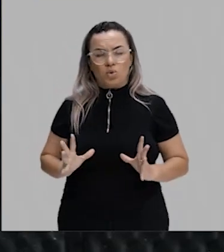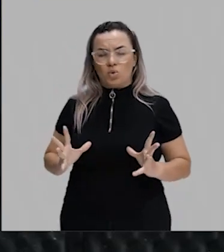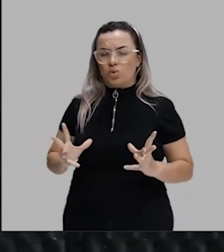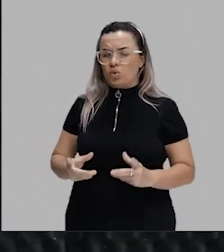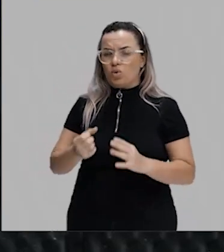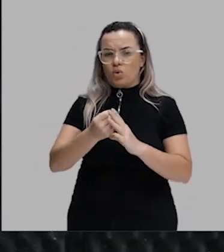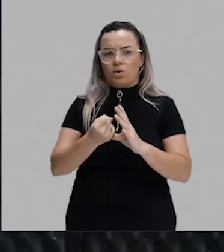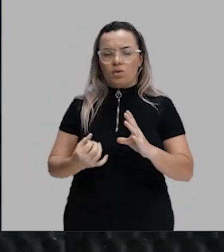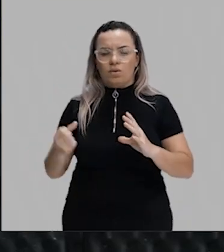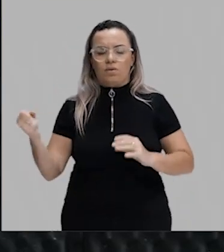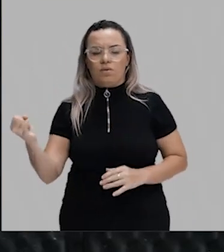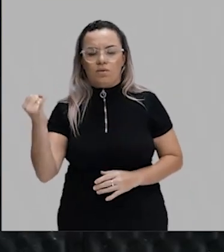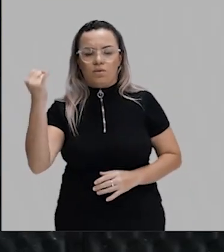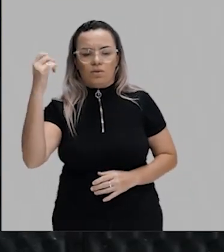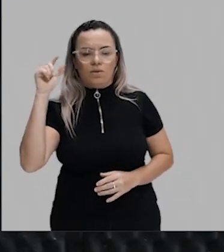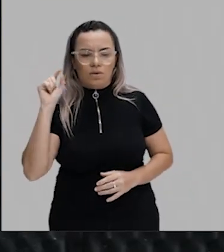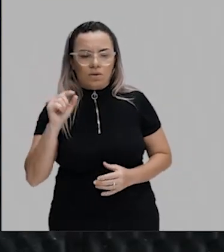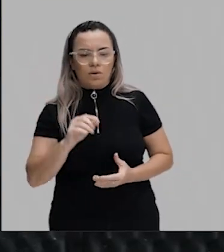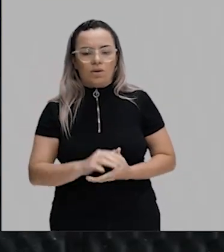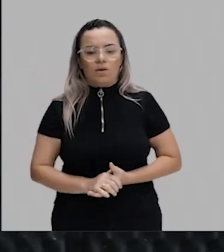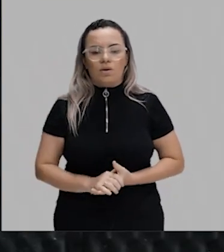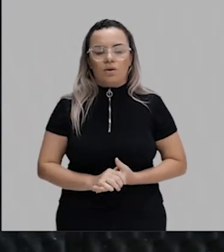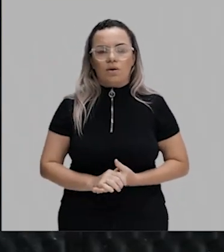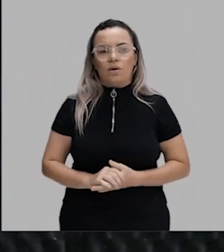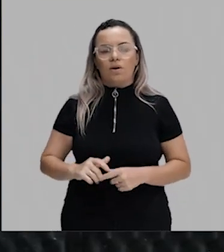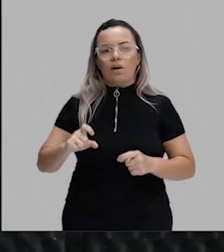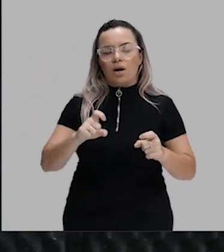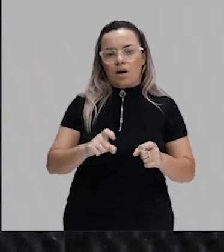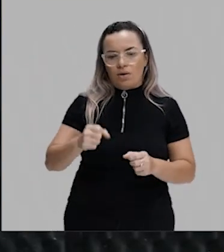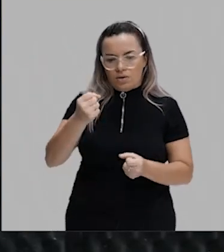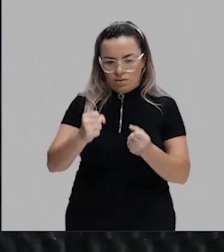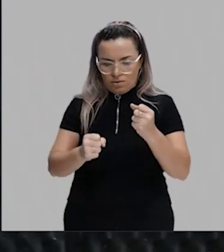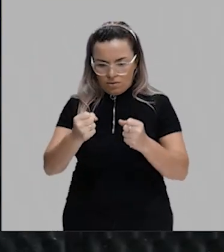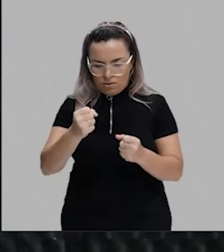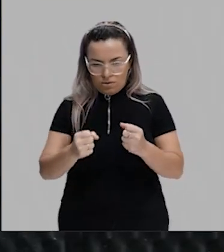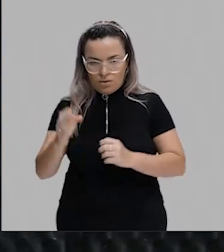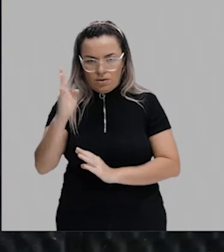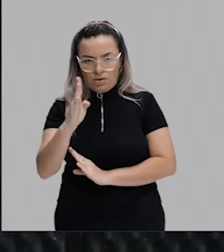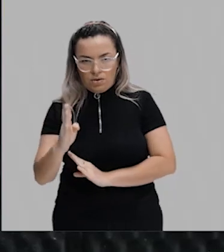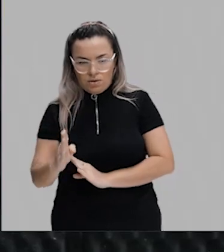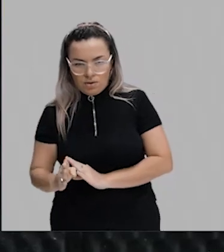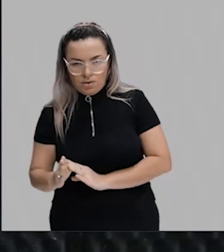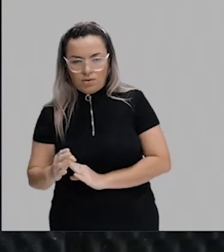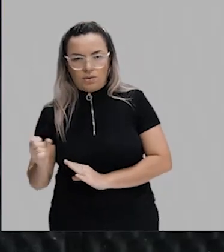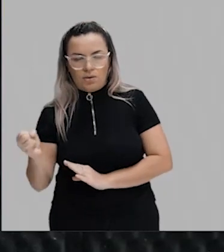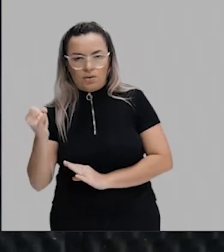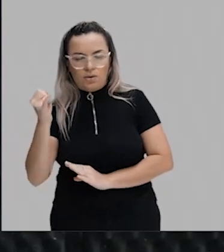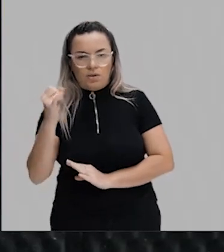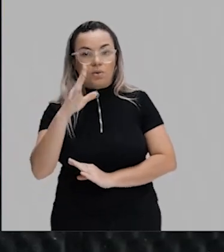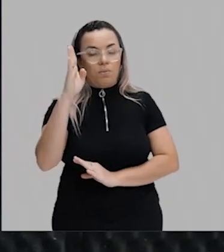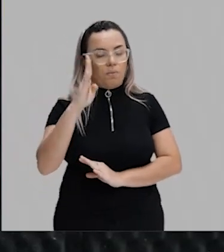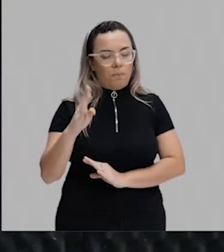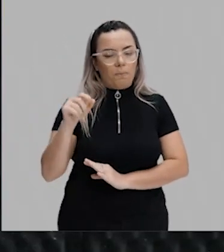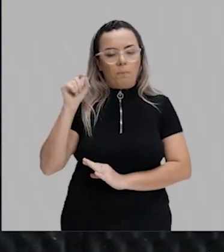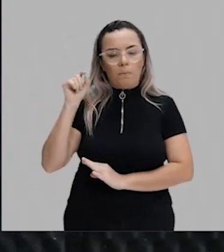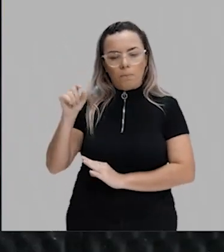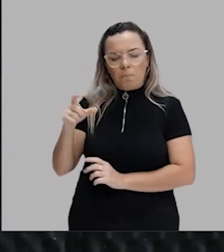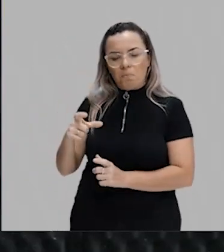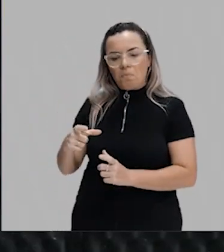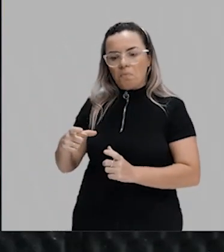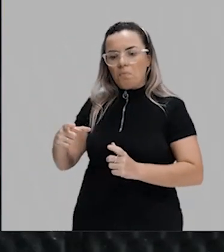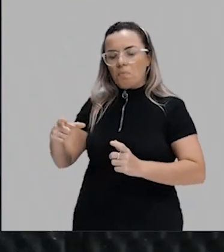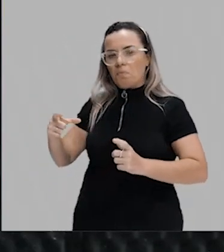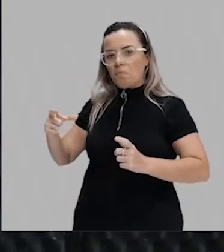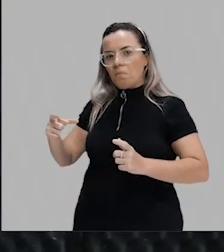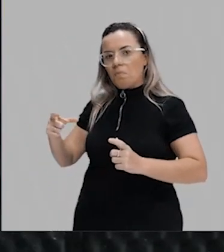Uma coisa importante. O agronegócio brasileiro, galera, ele é muito importante para o PIB nacional. O Brasil, ele é um dos maiores